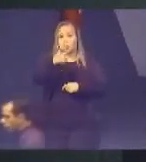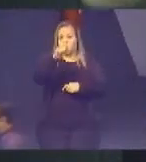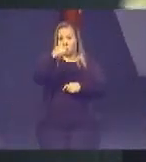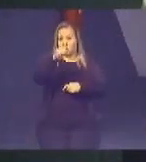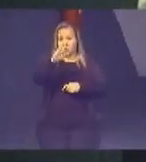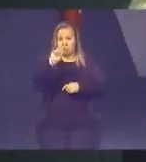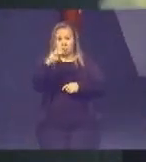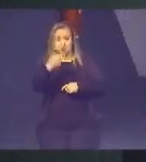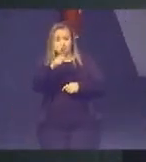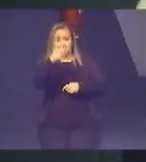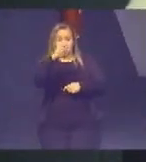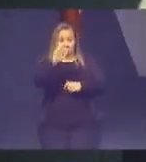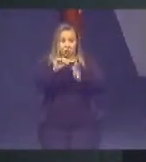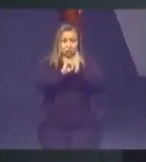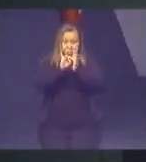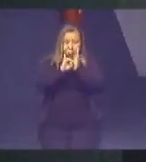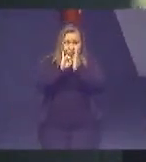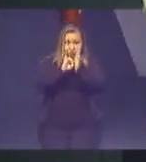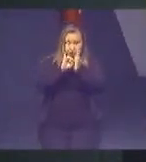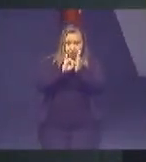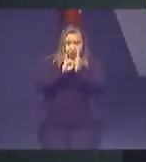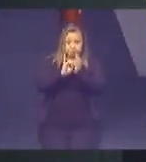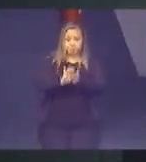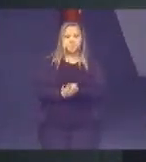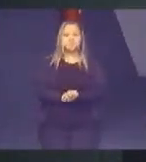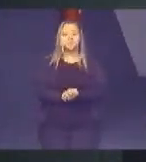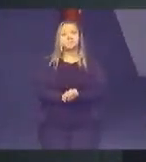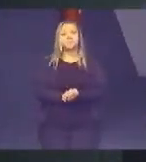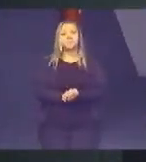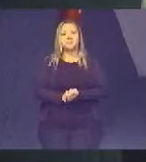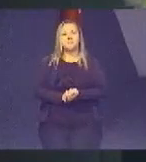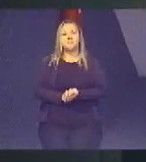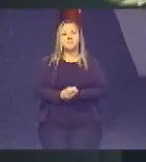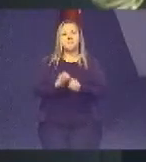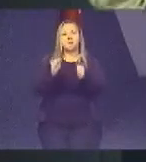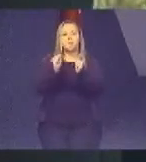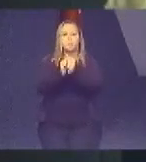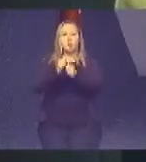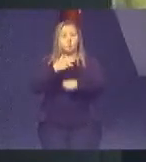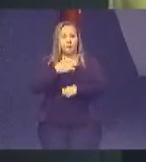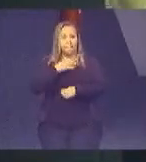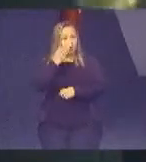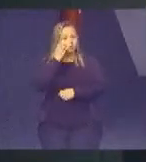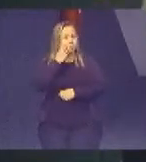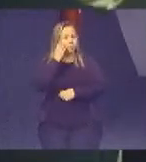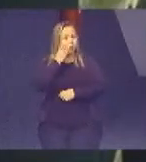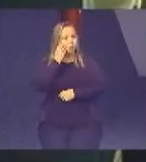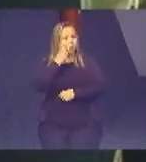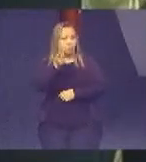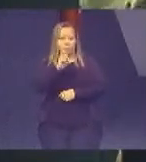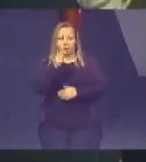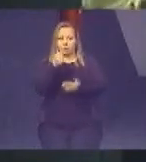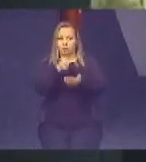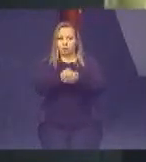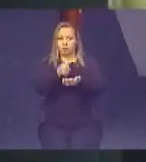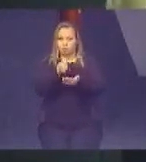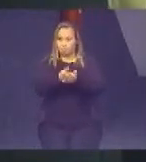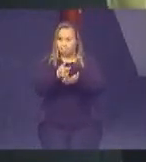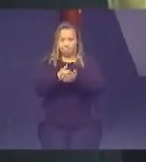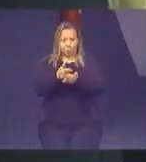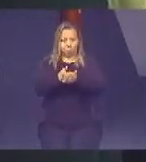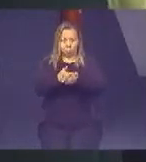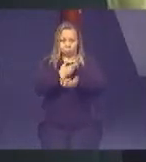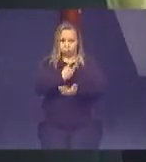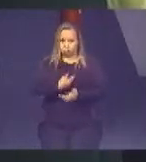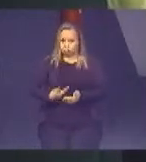15 identificadores papilocopistas e com o meu celular que não é pago pelo poder público,